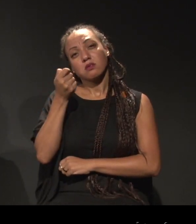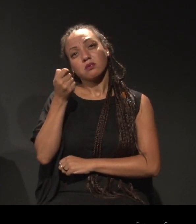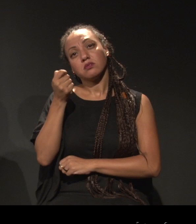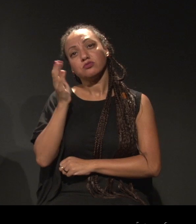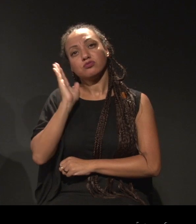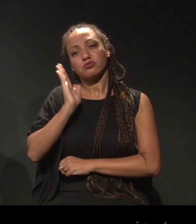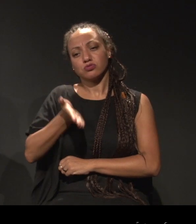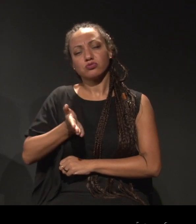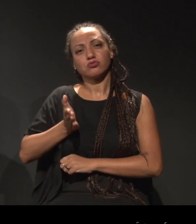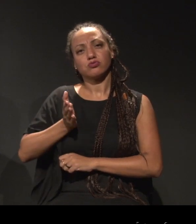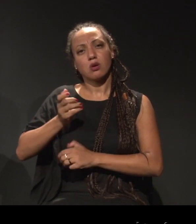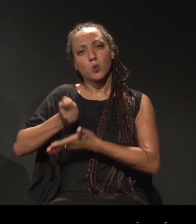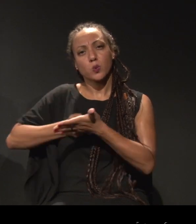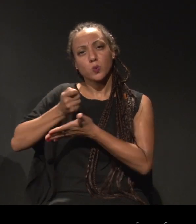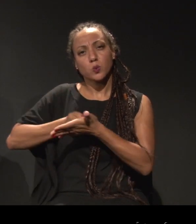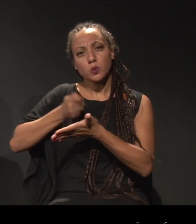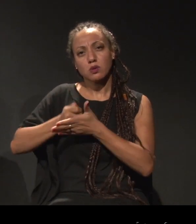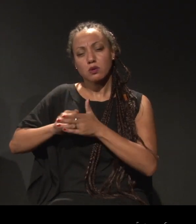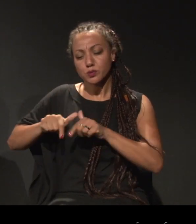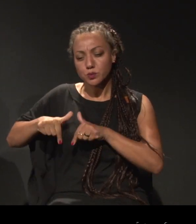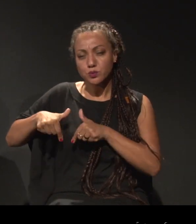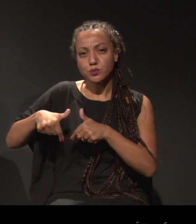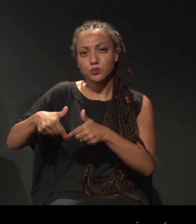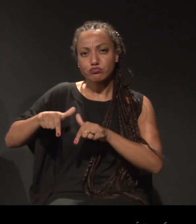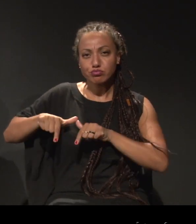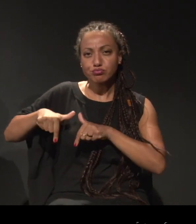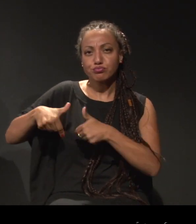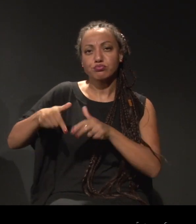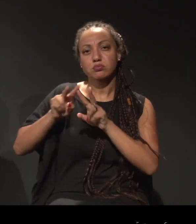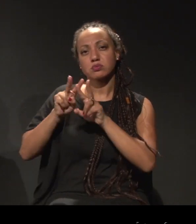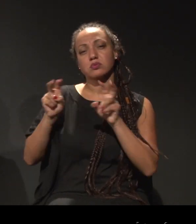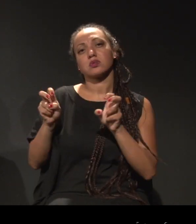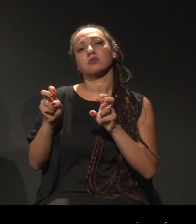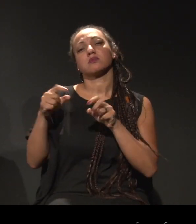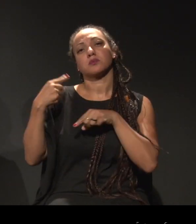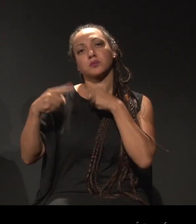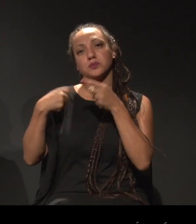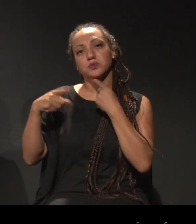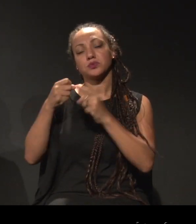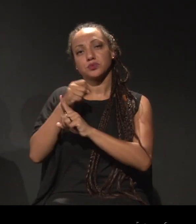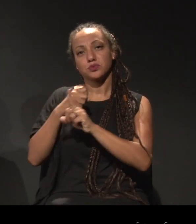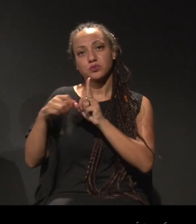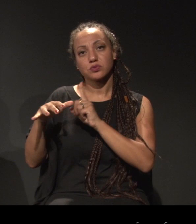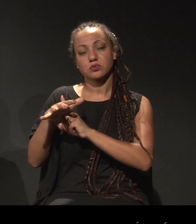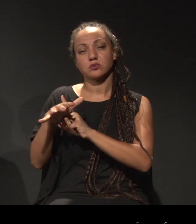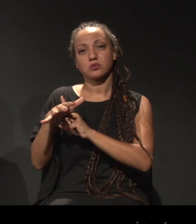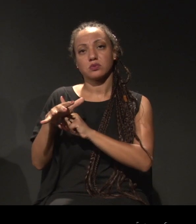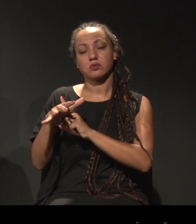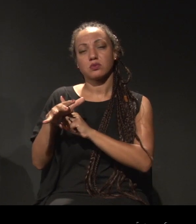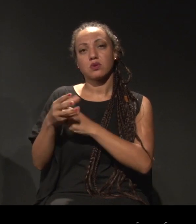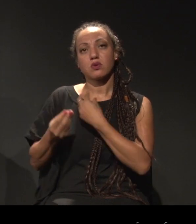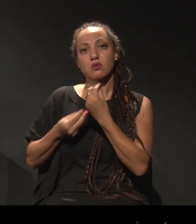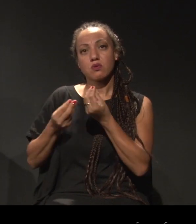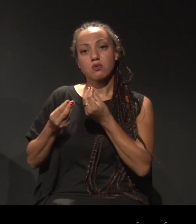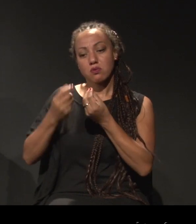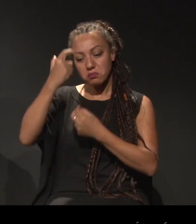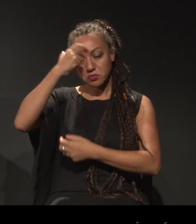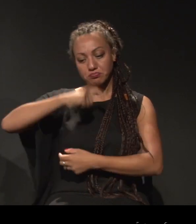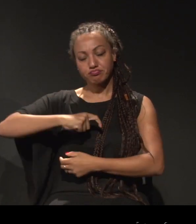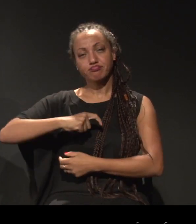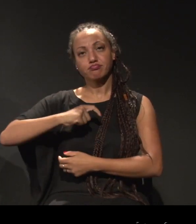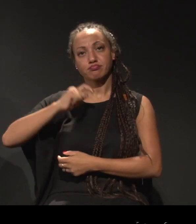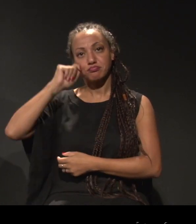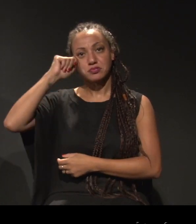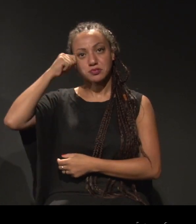fortemente na relação político-social de ser considerados negros.